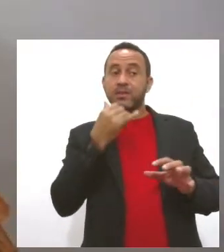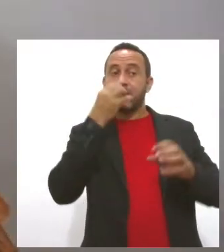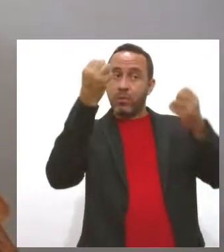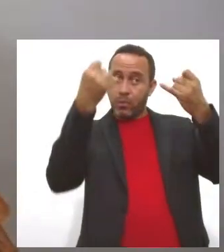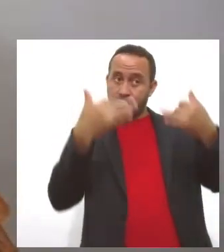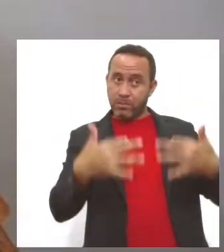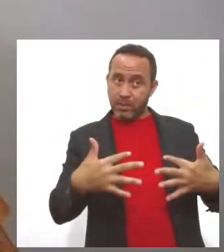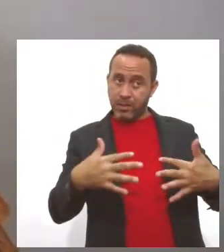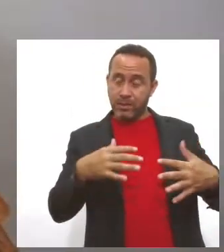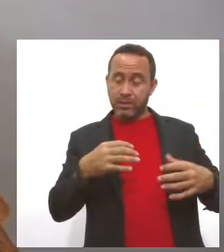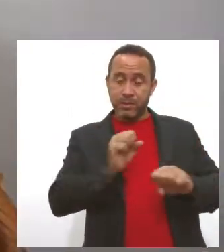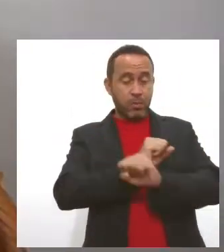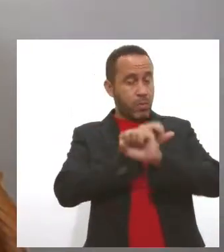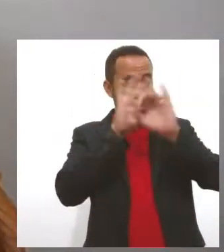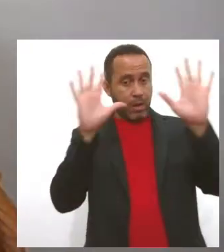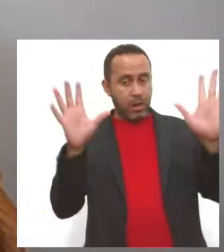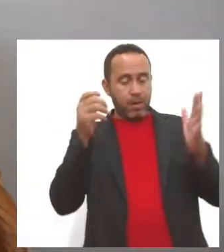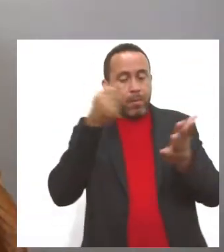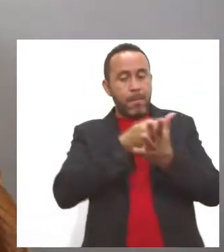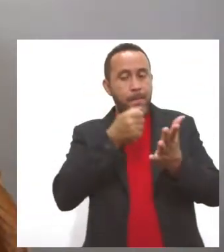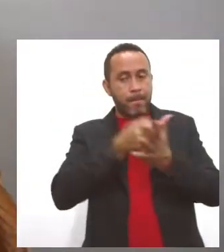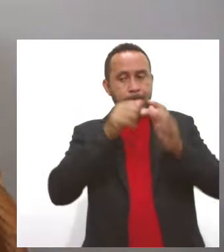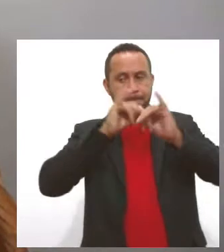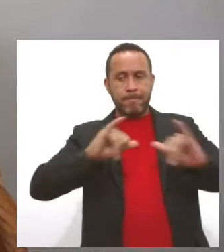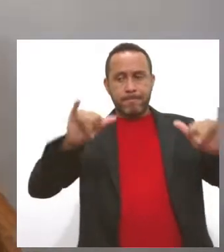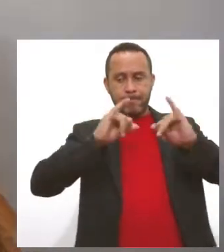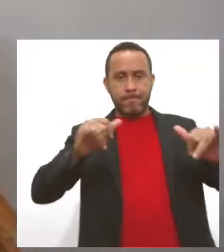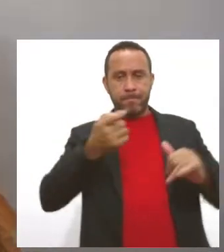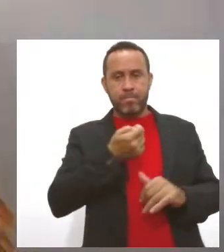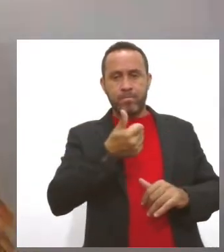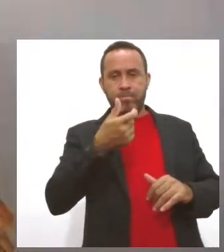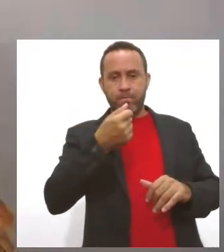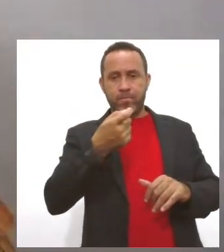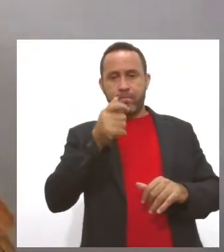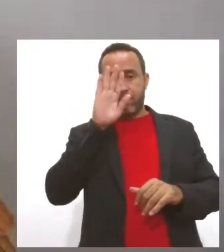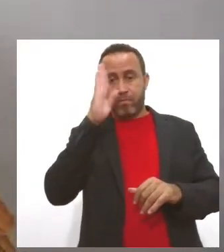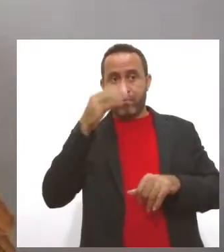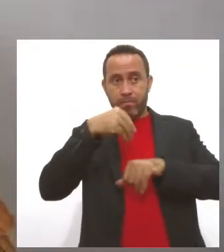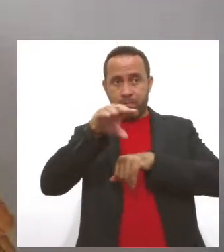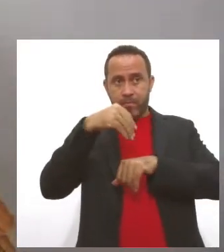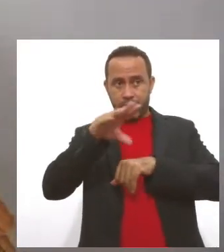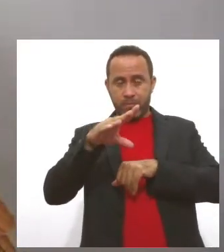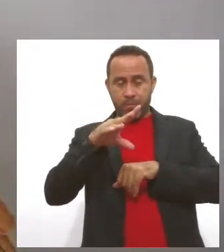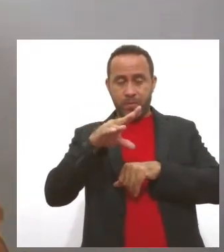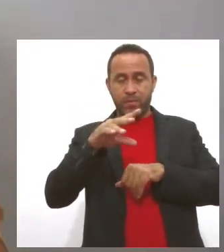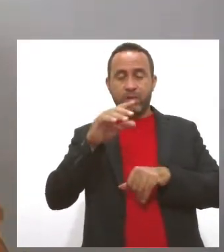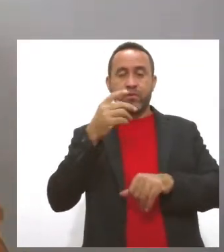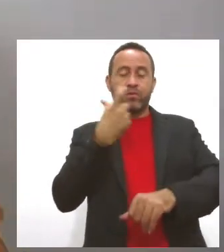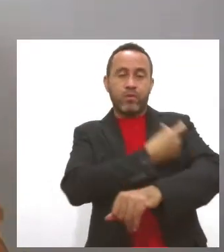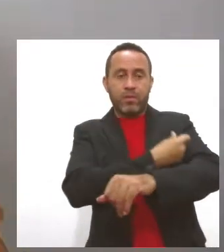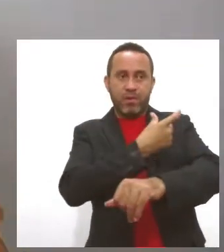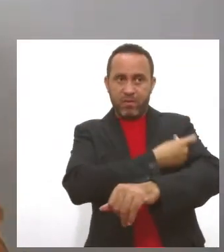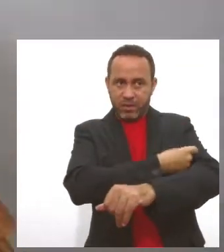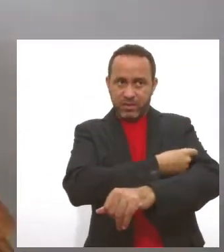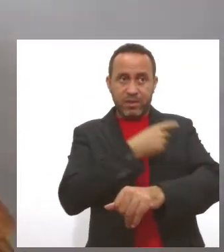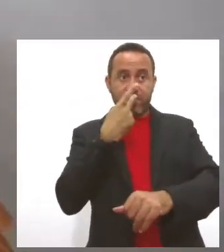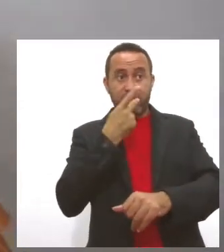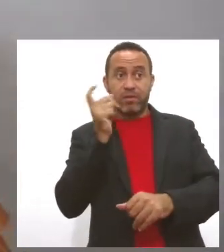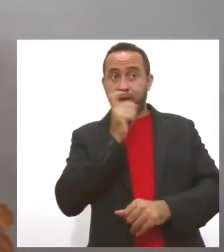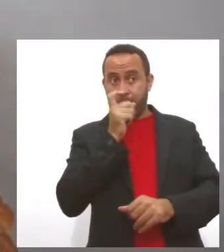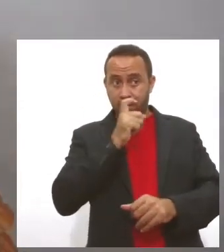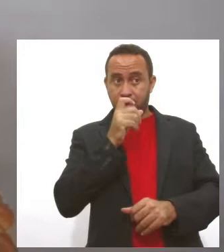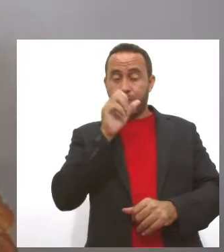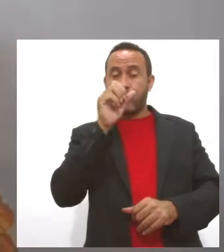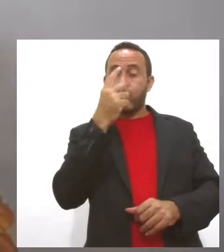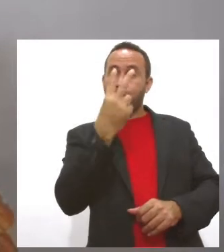vacinação obrigatória e também ficar divulgando fake news sobre a eficácia da vacina, a pena de reclusão de dois a oito